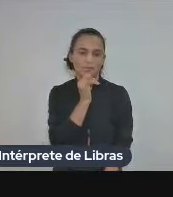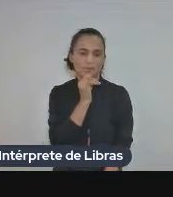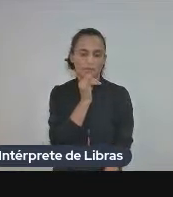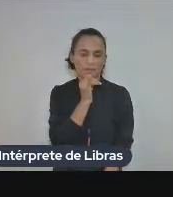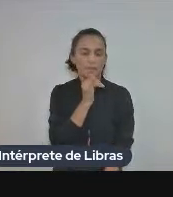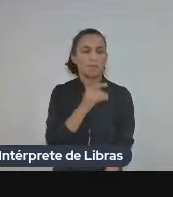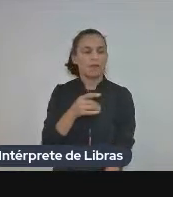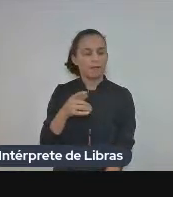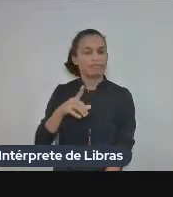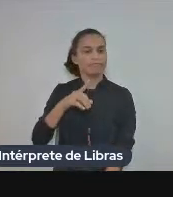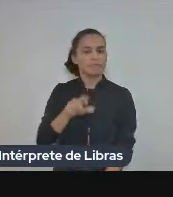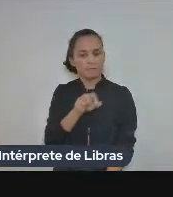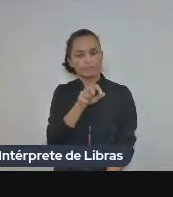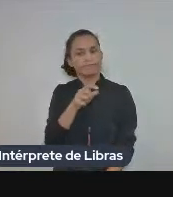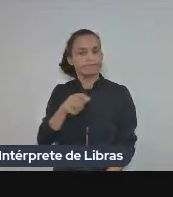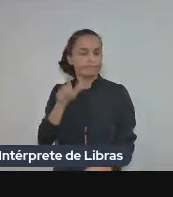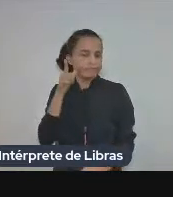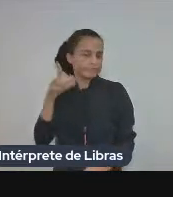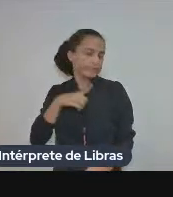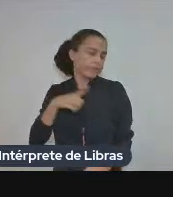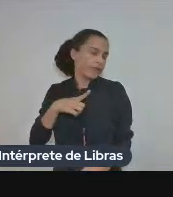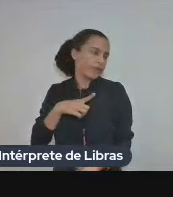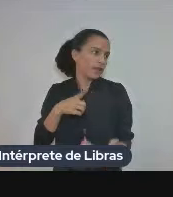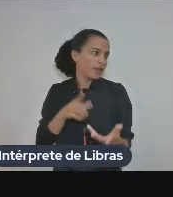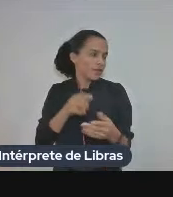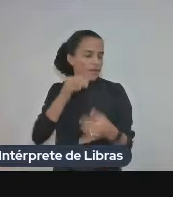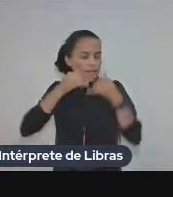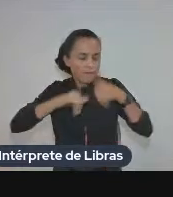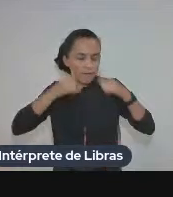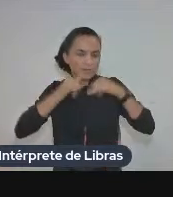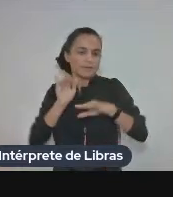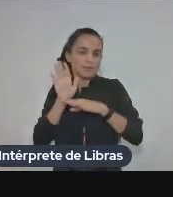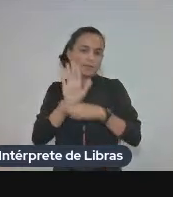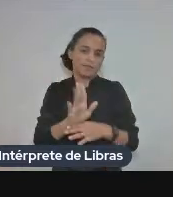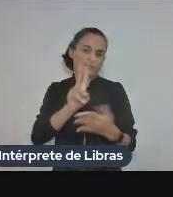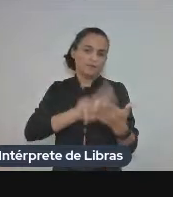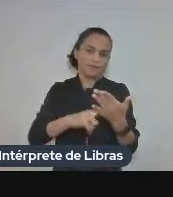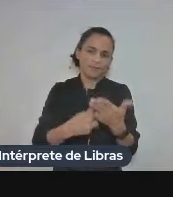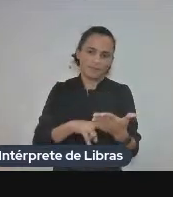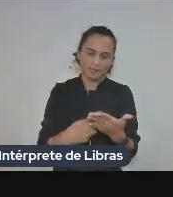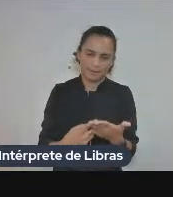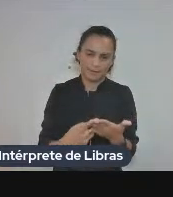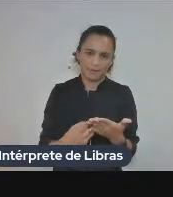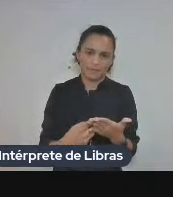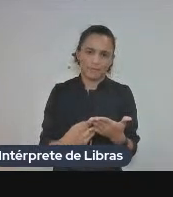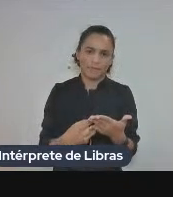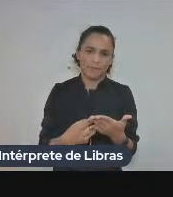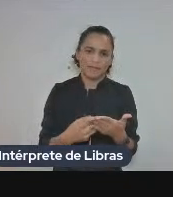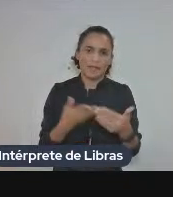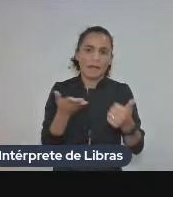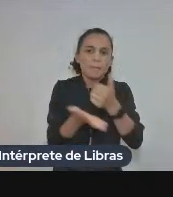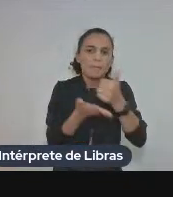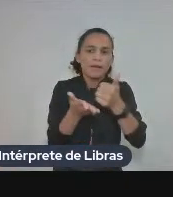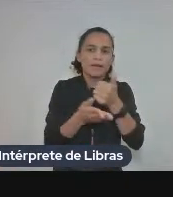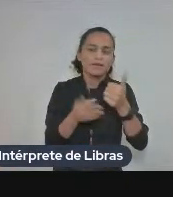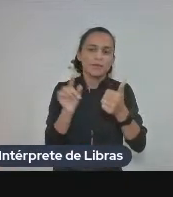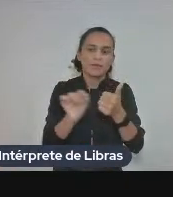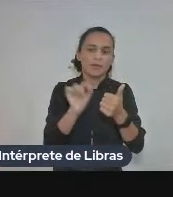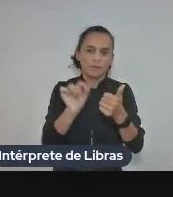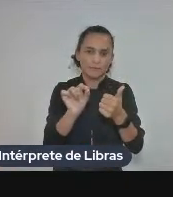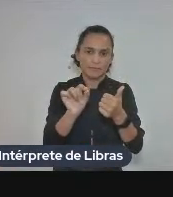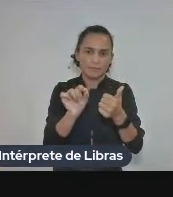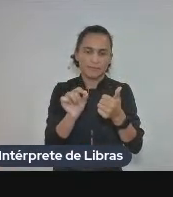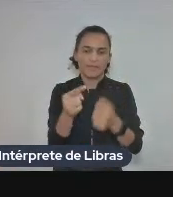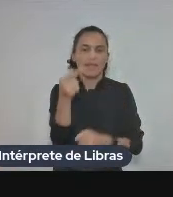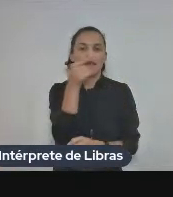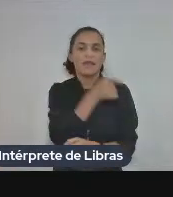úteis ao tradutor e tudo isso teve como inspiração como a base justamente o